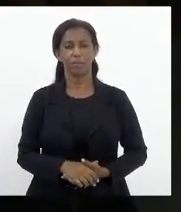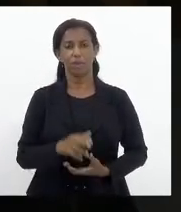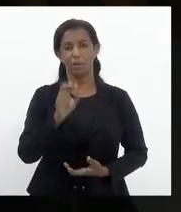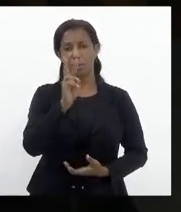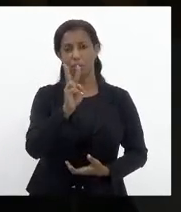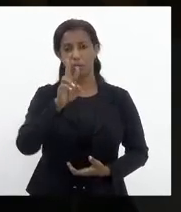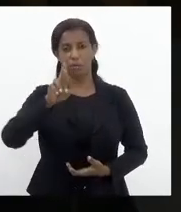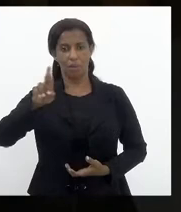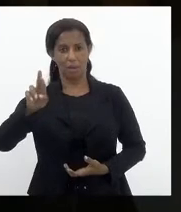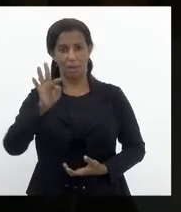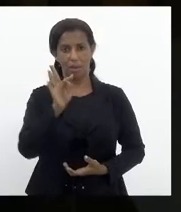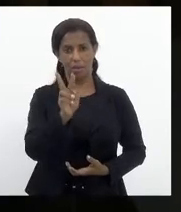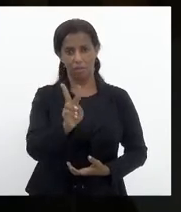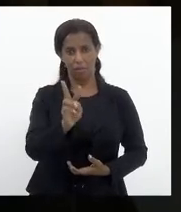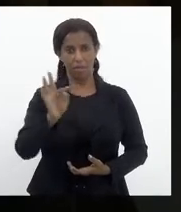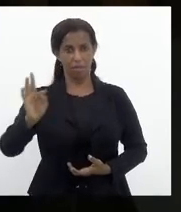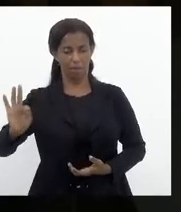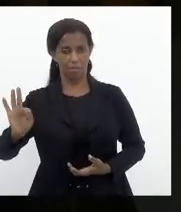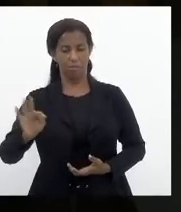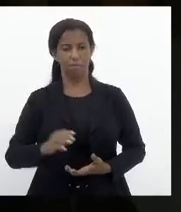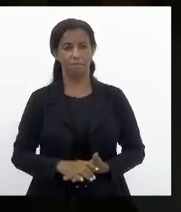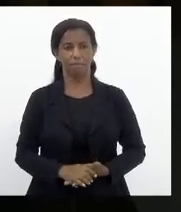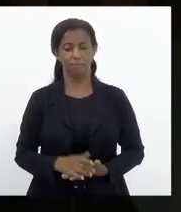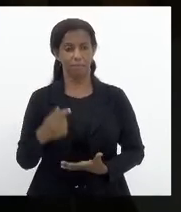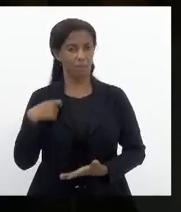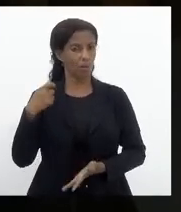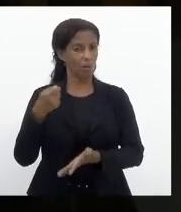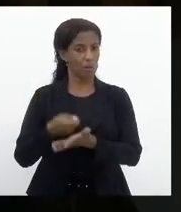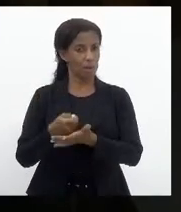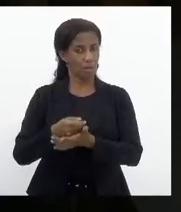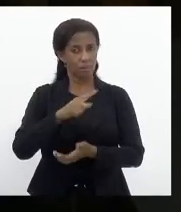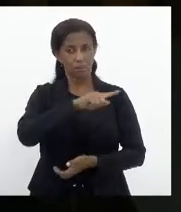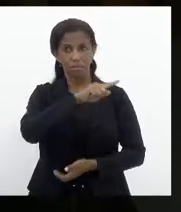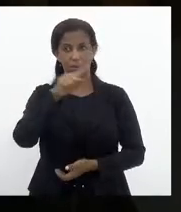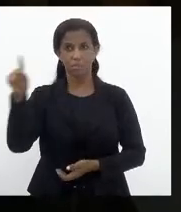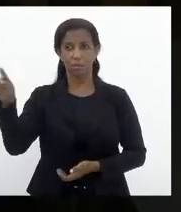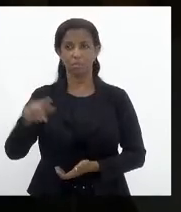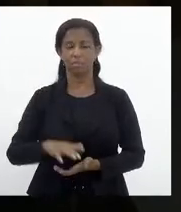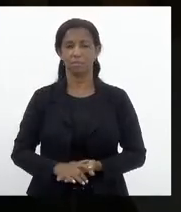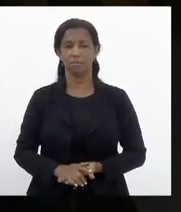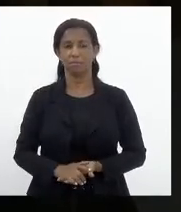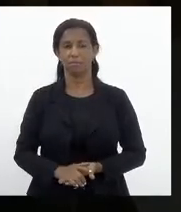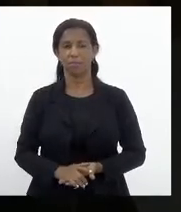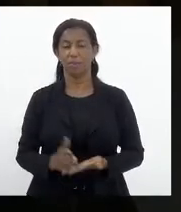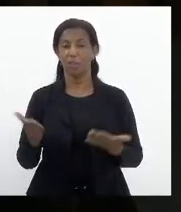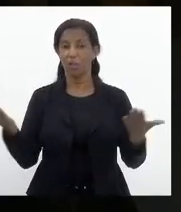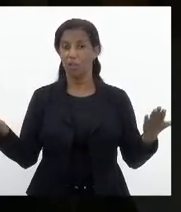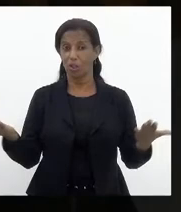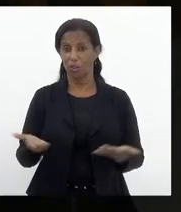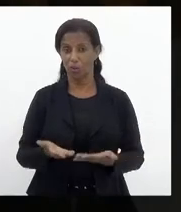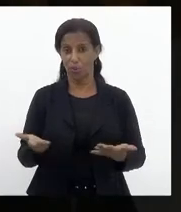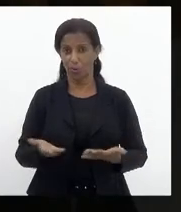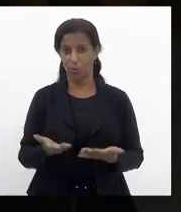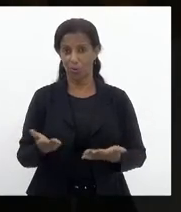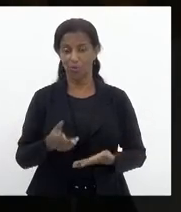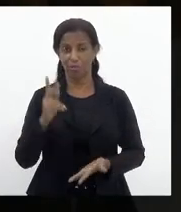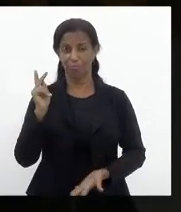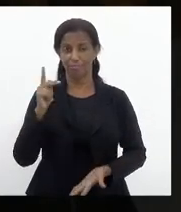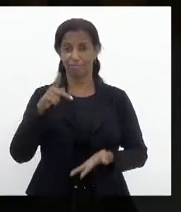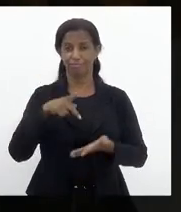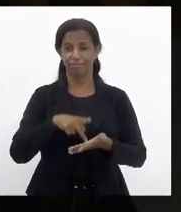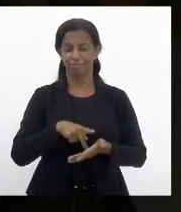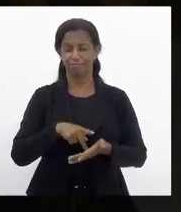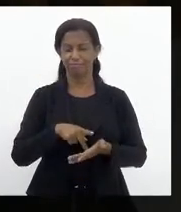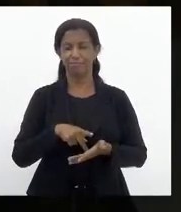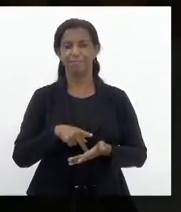Alimentação e Vale de Transporte, eu garanto a vocês, o está se consagrando aqui hoje é uma